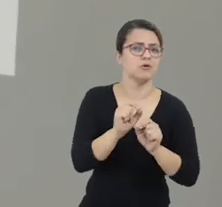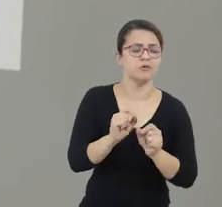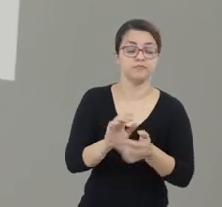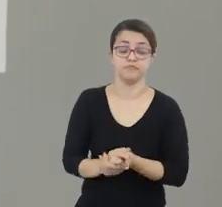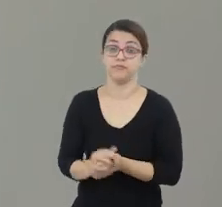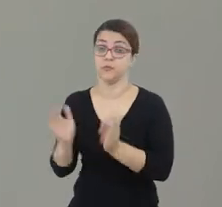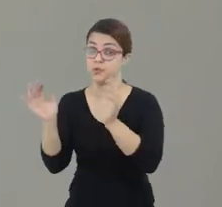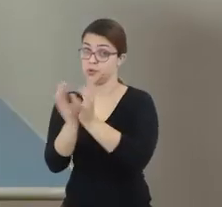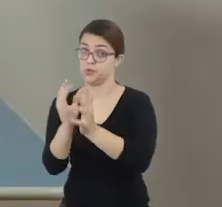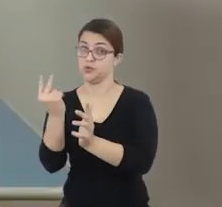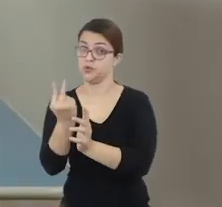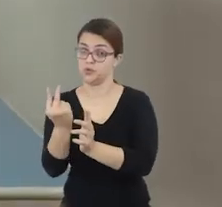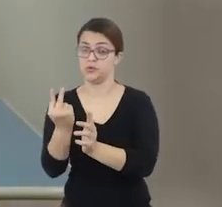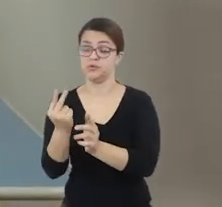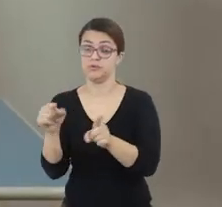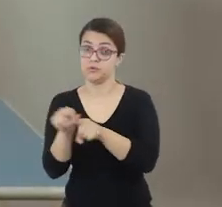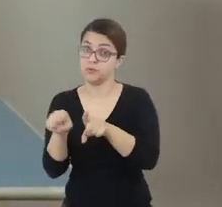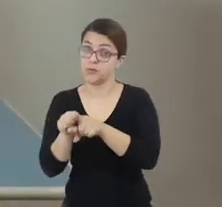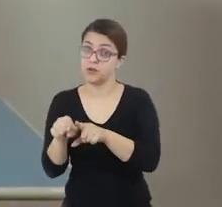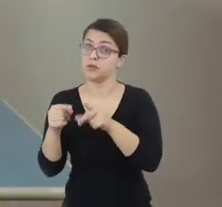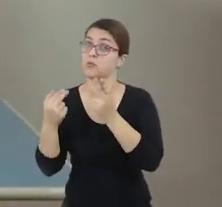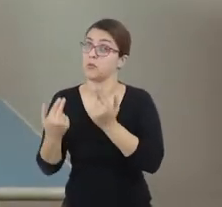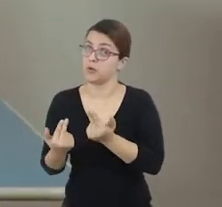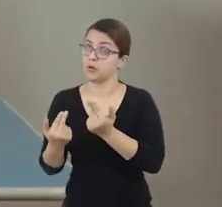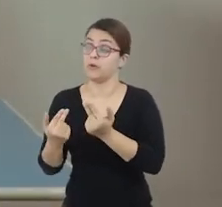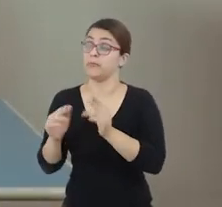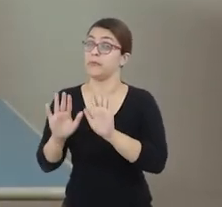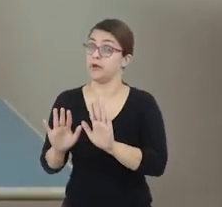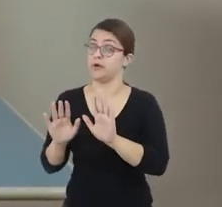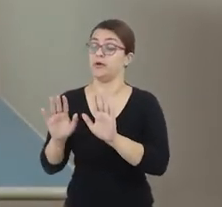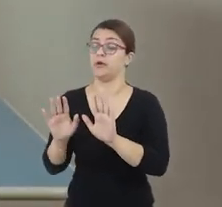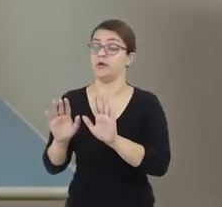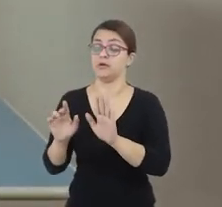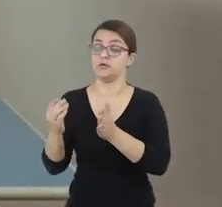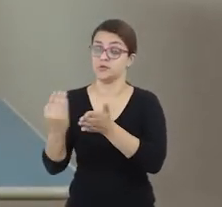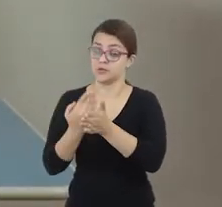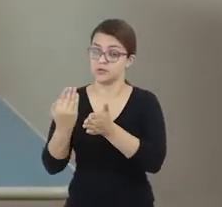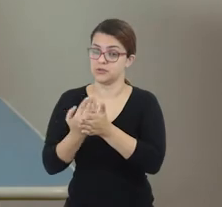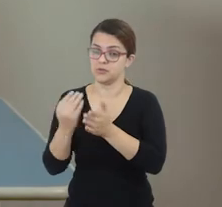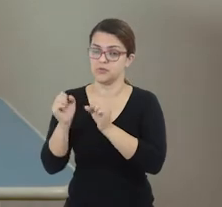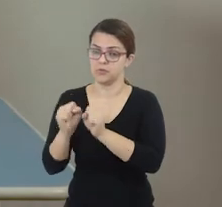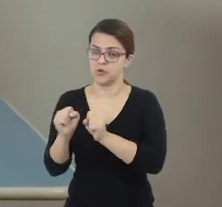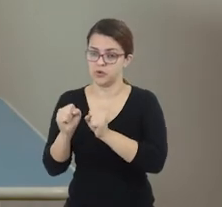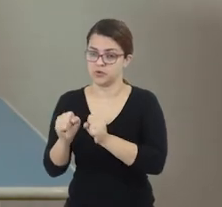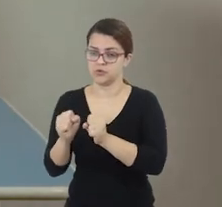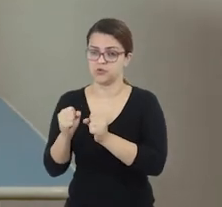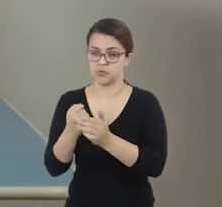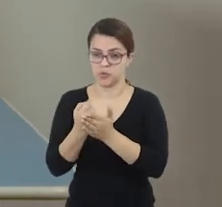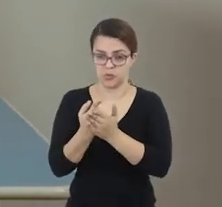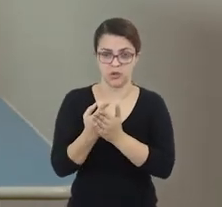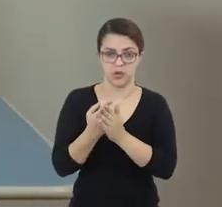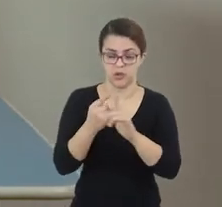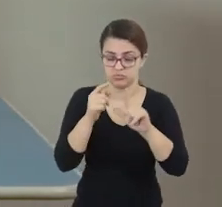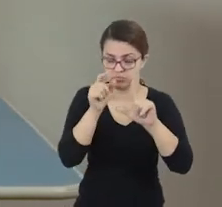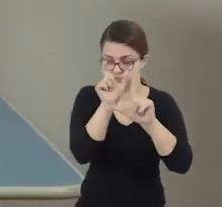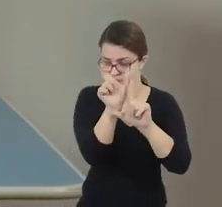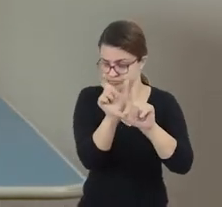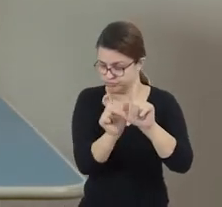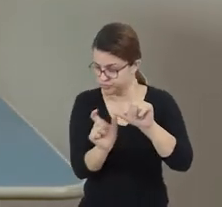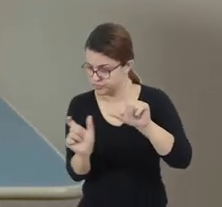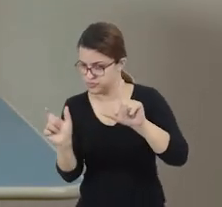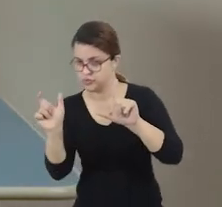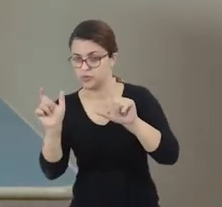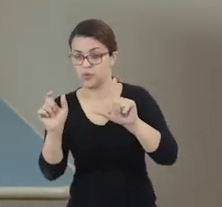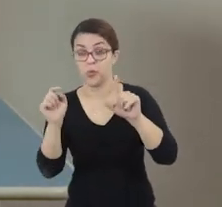assim por diante. E o termo 2 também vai fazer a mesma coisa. Porém, eles também podem registrar no caderno o que podem comprar